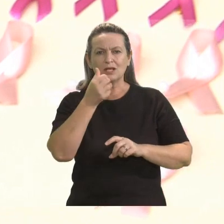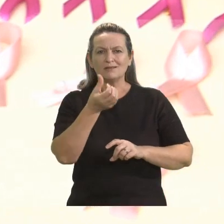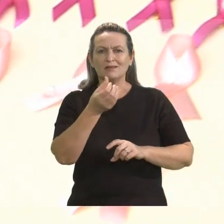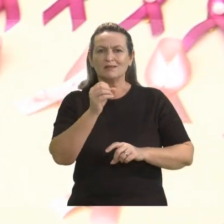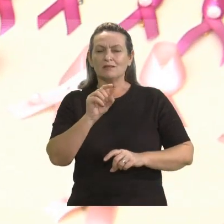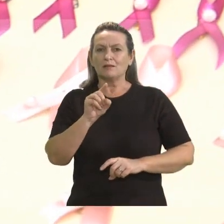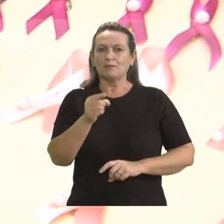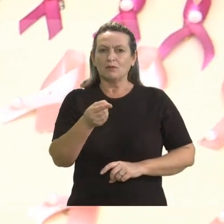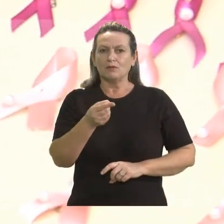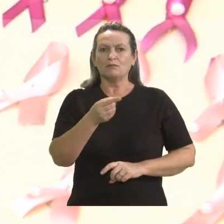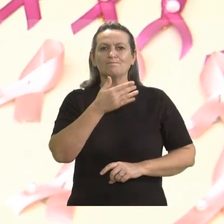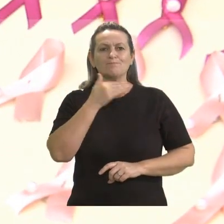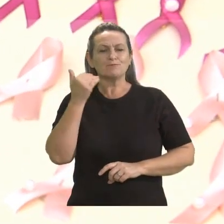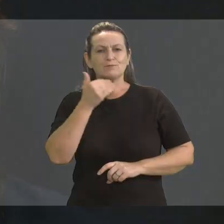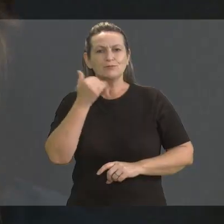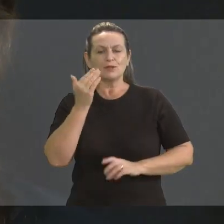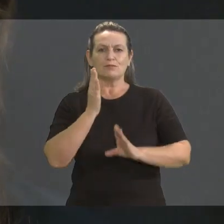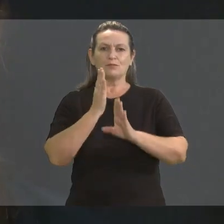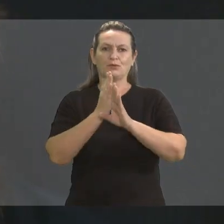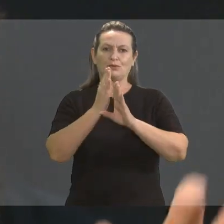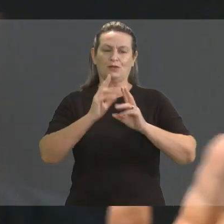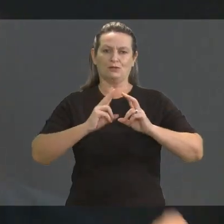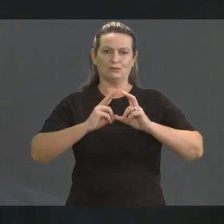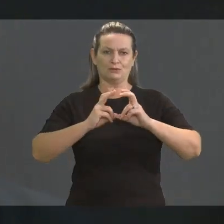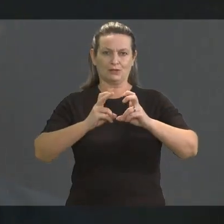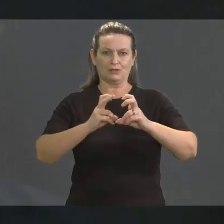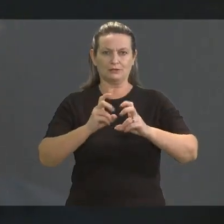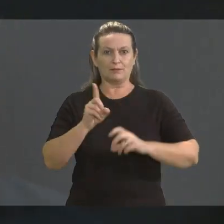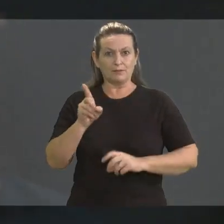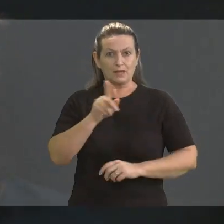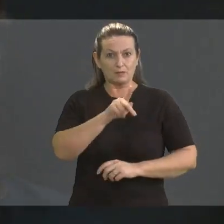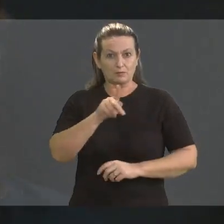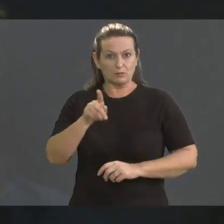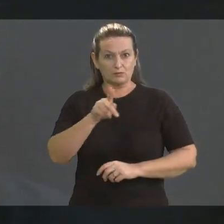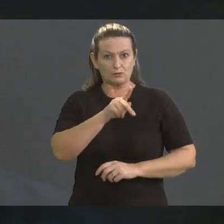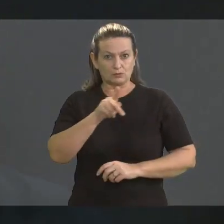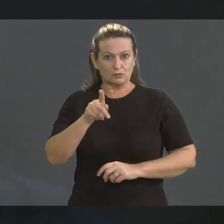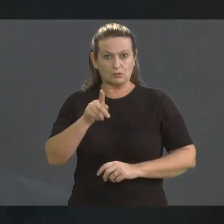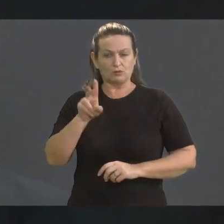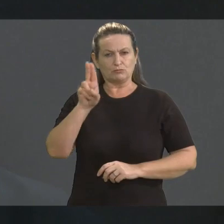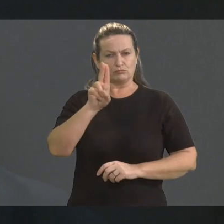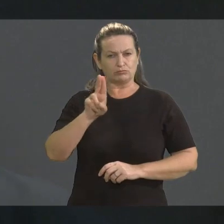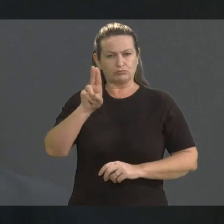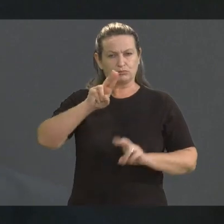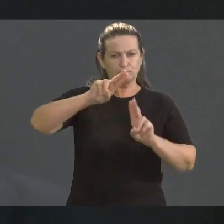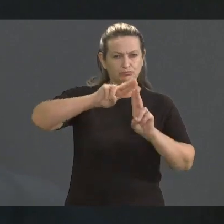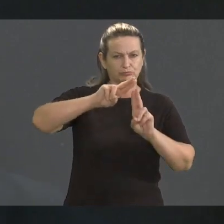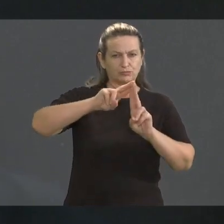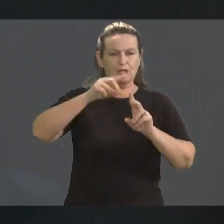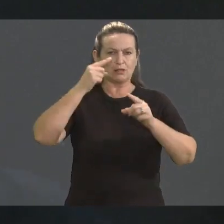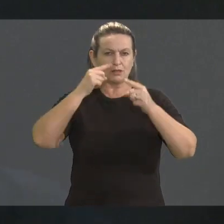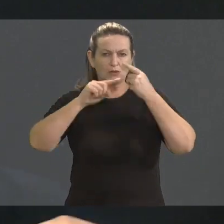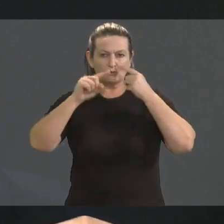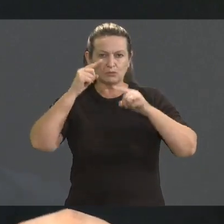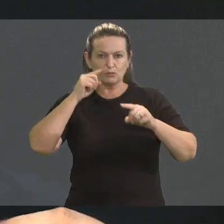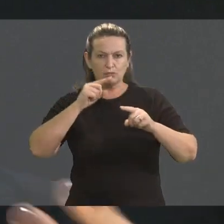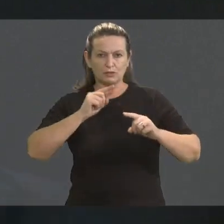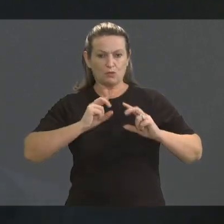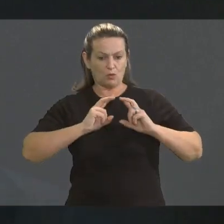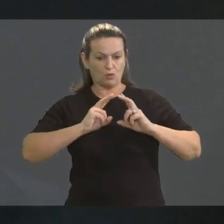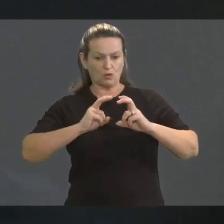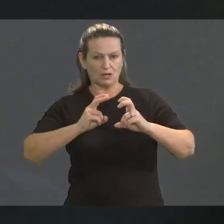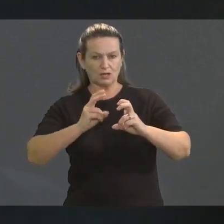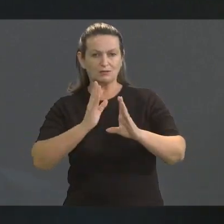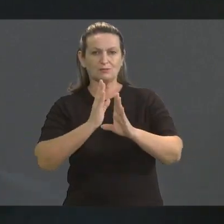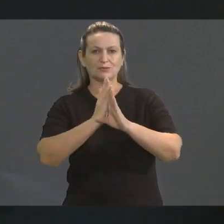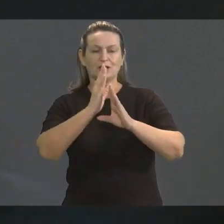mil mortes só nesse ano. Esta professora universitária descobriu a doença através dos exames, mas precisou contar